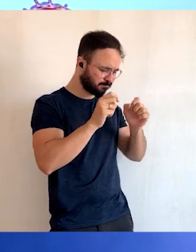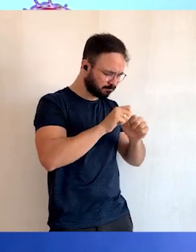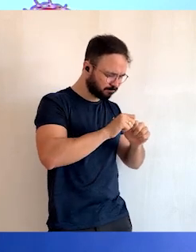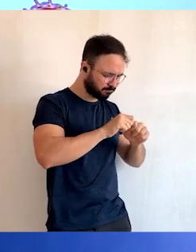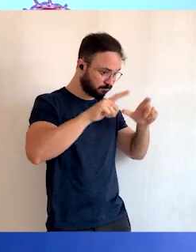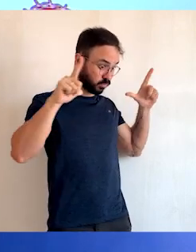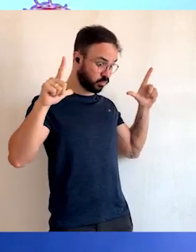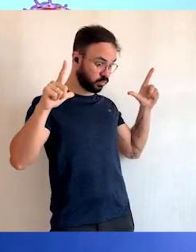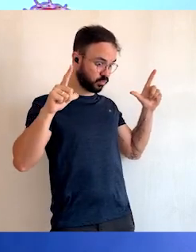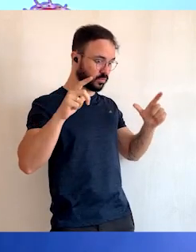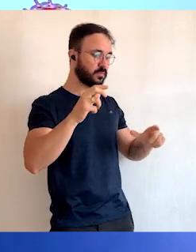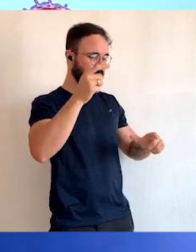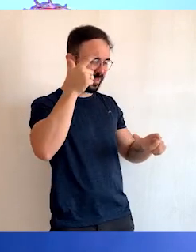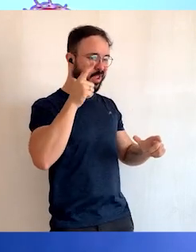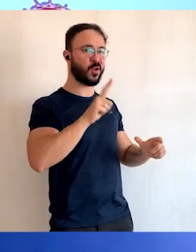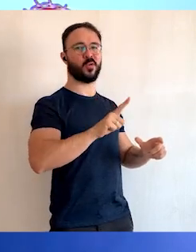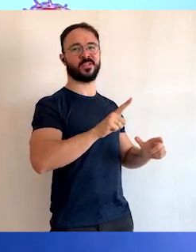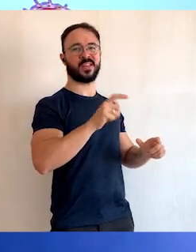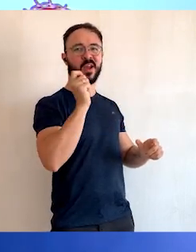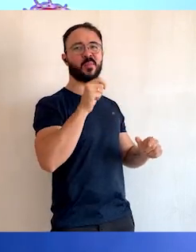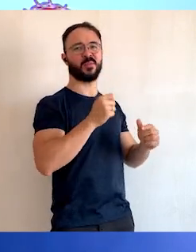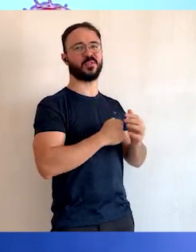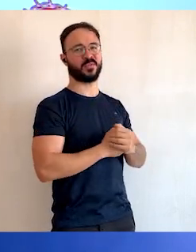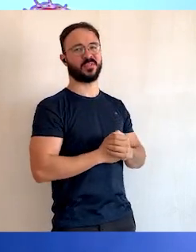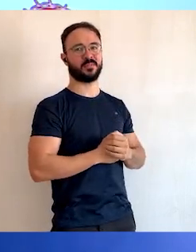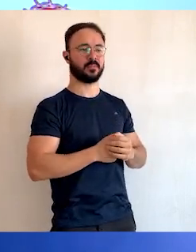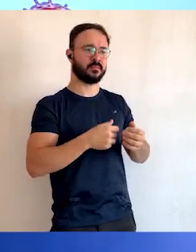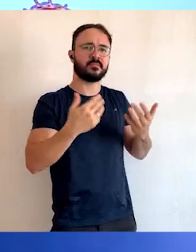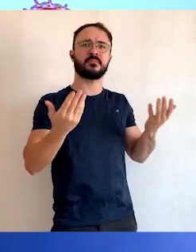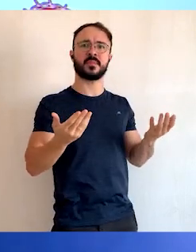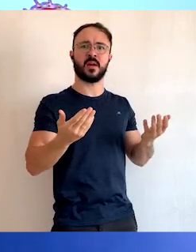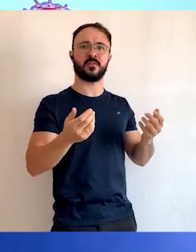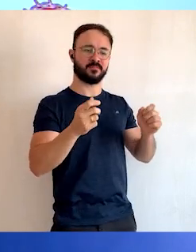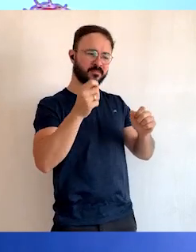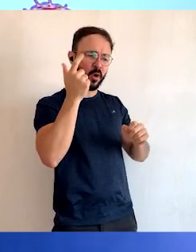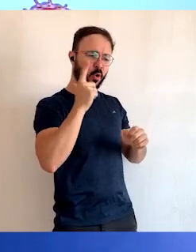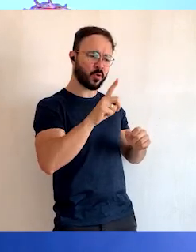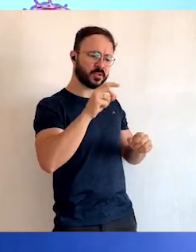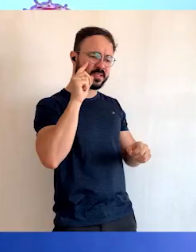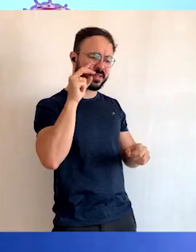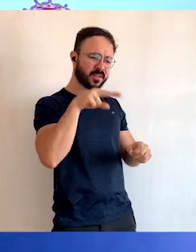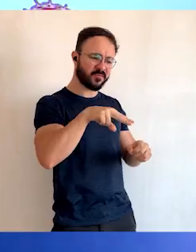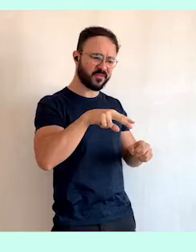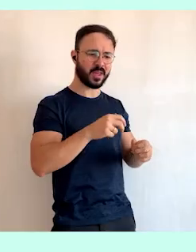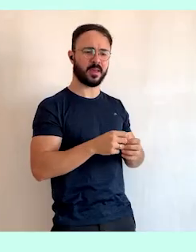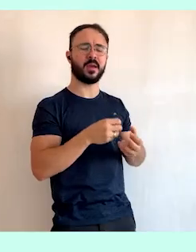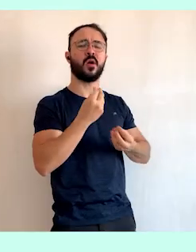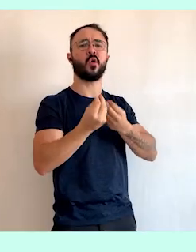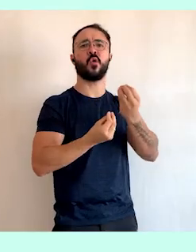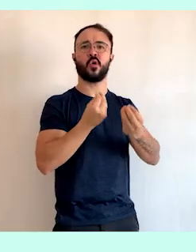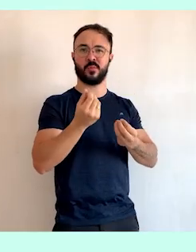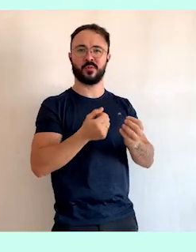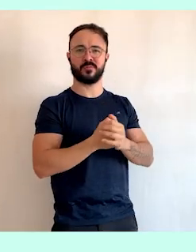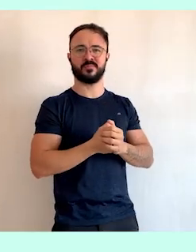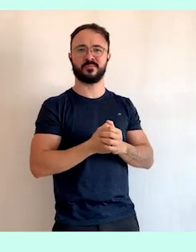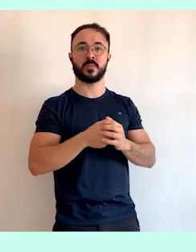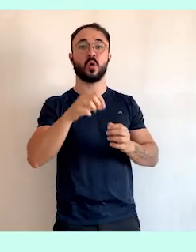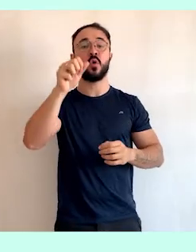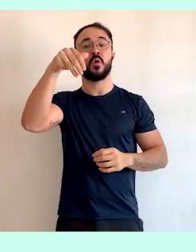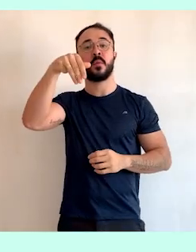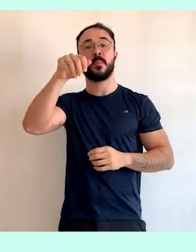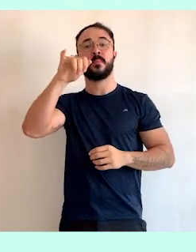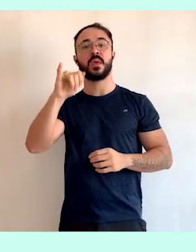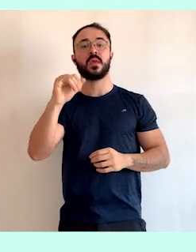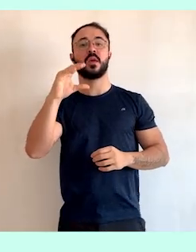Assim, elas só puderam ser descobertas com o auxílio do primeiro microscópio,